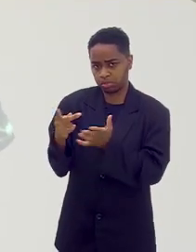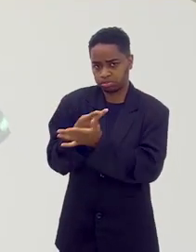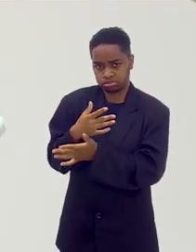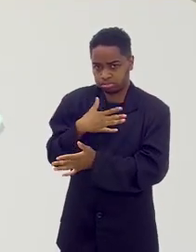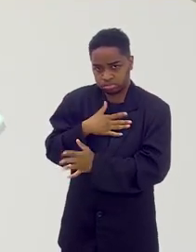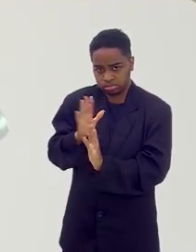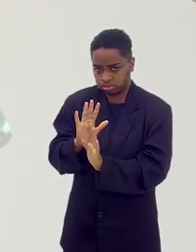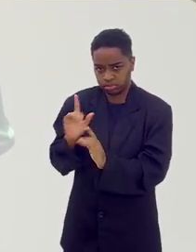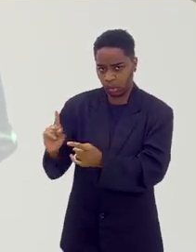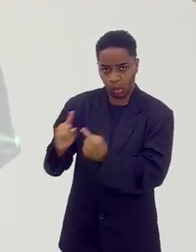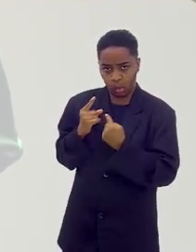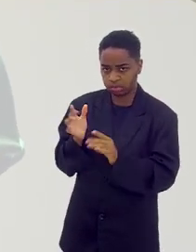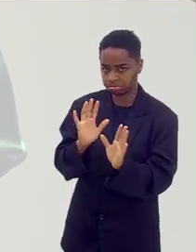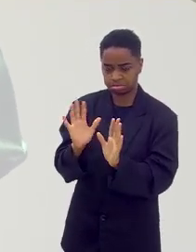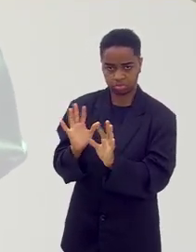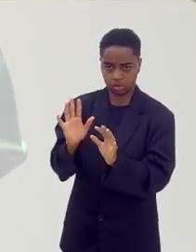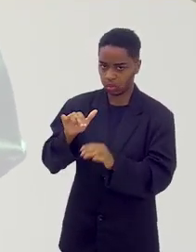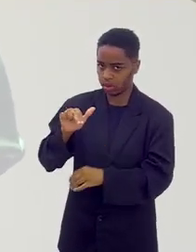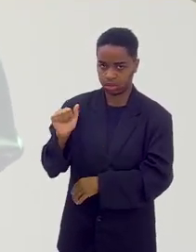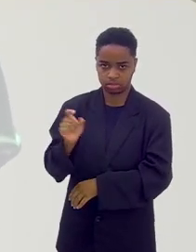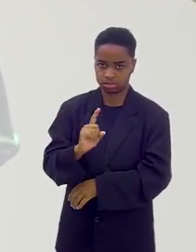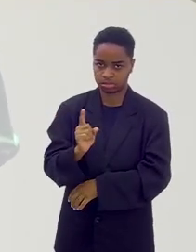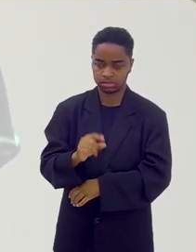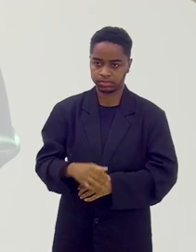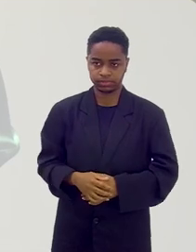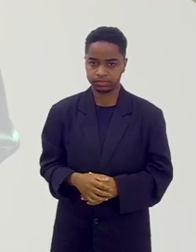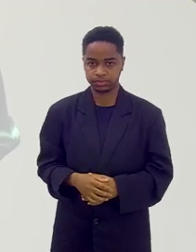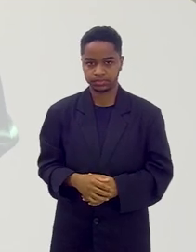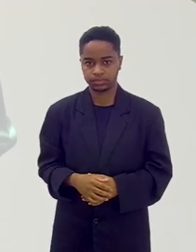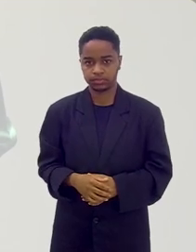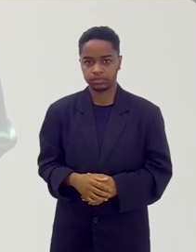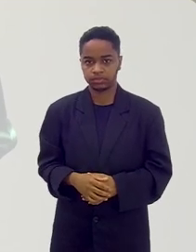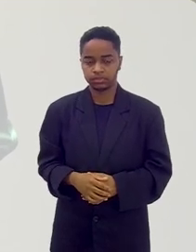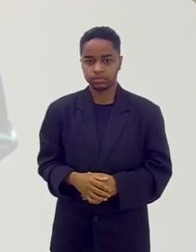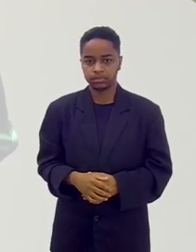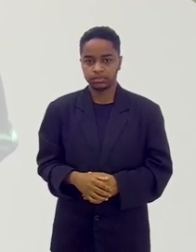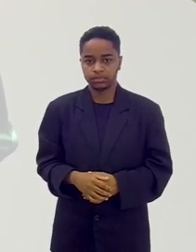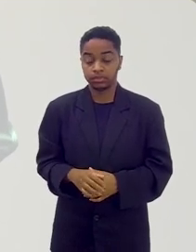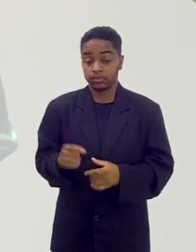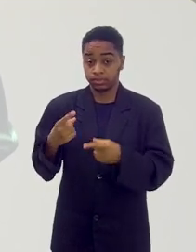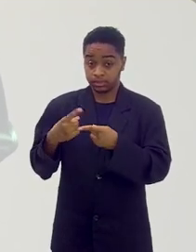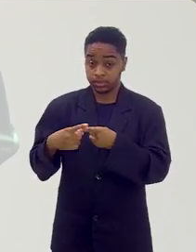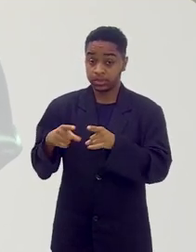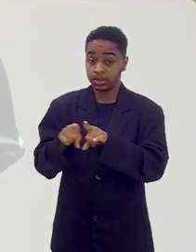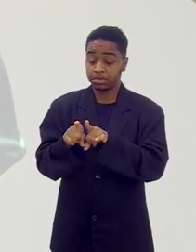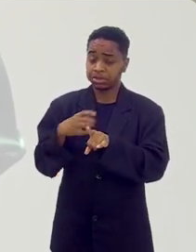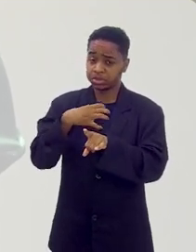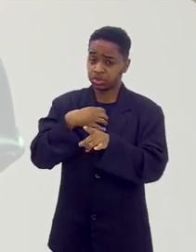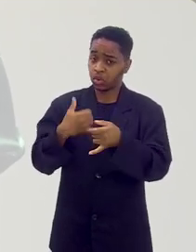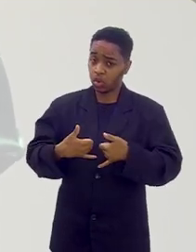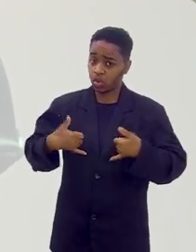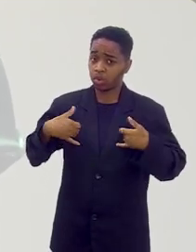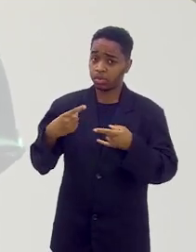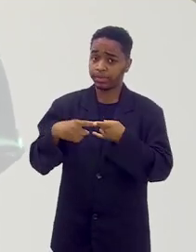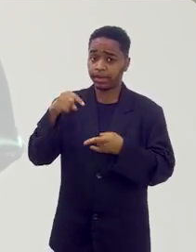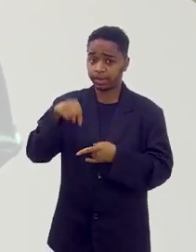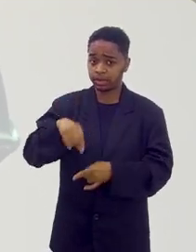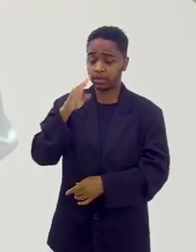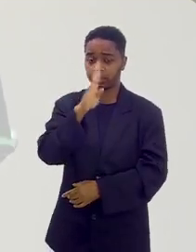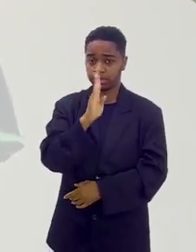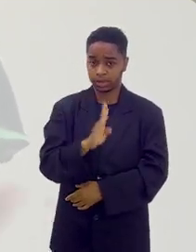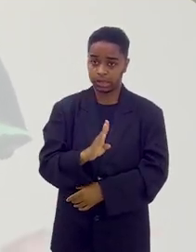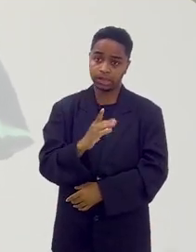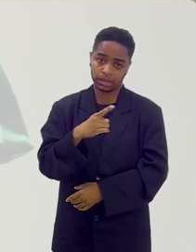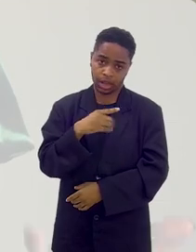preconceito dos ciganos, né, nunca, nunca. Eu tenho até nesse ponto muito orgulho do Brasil,